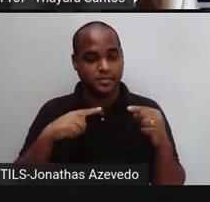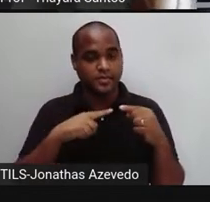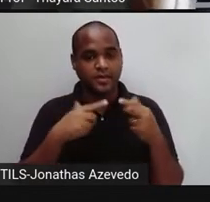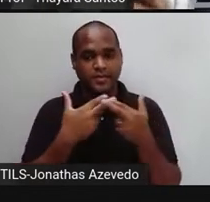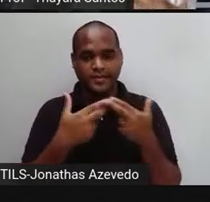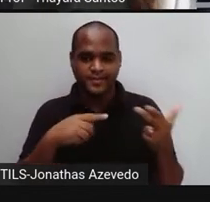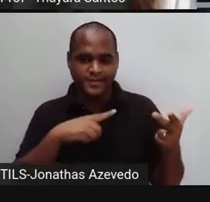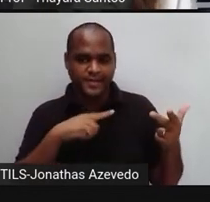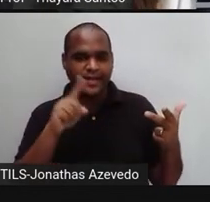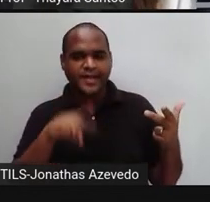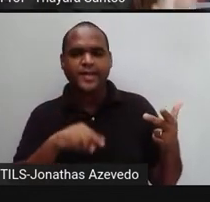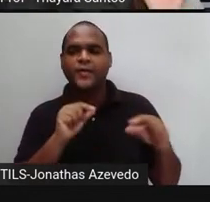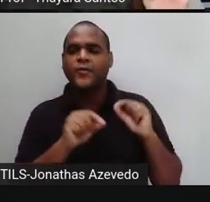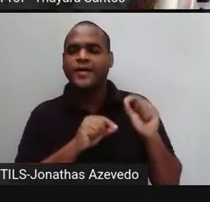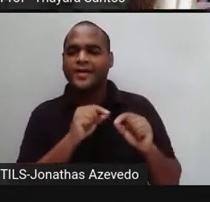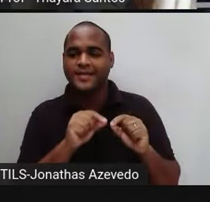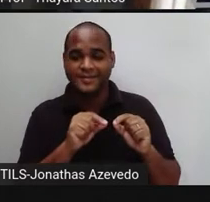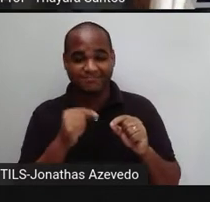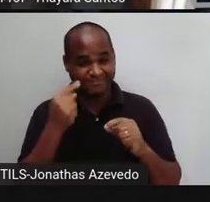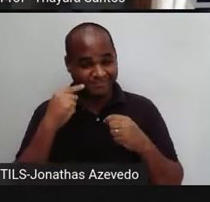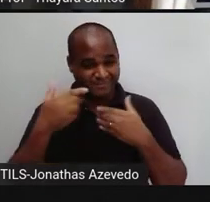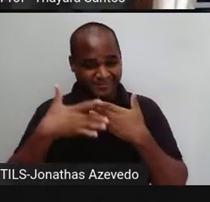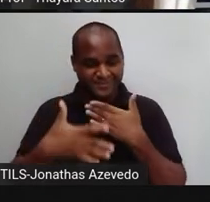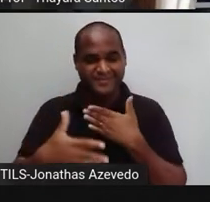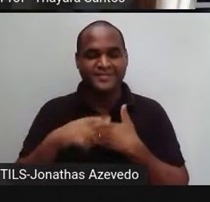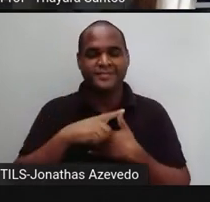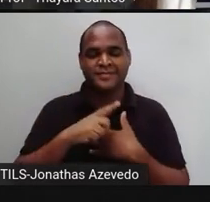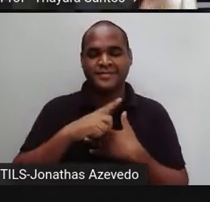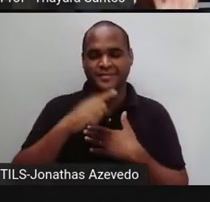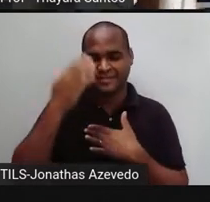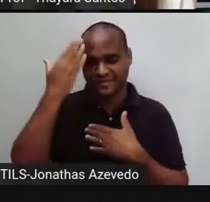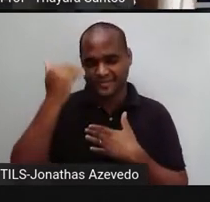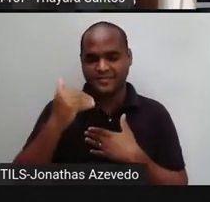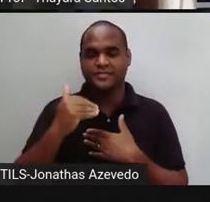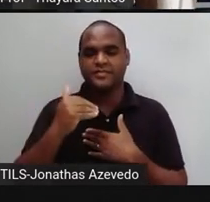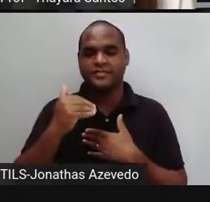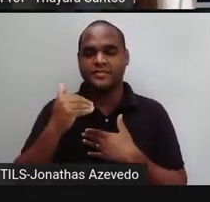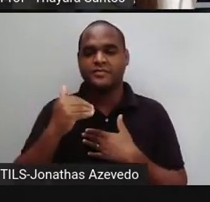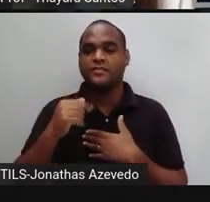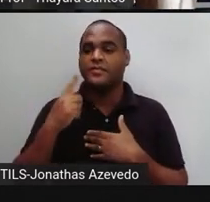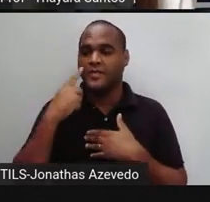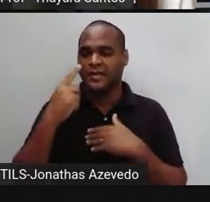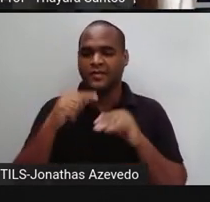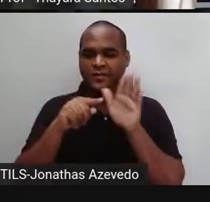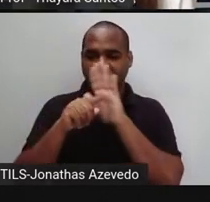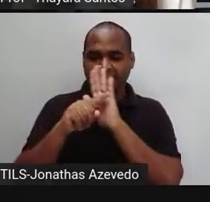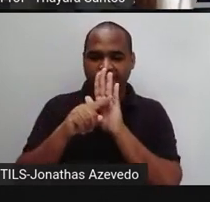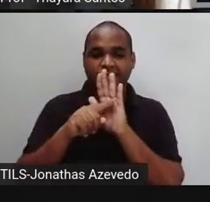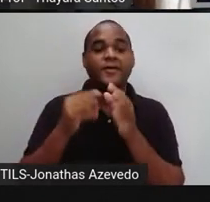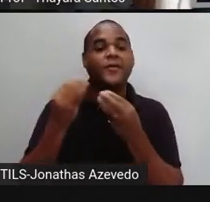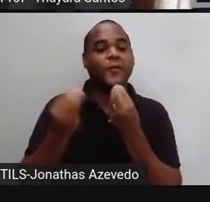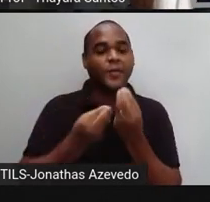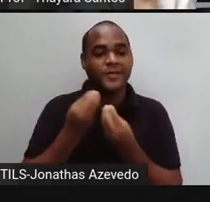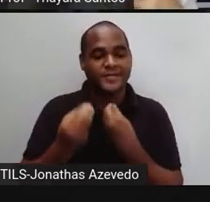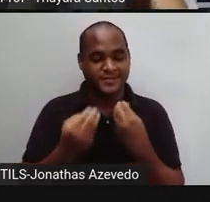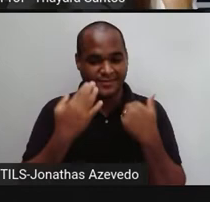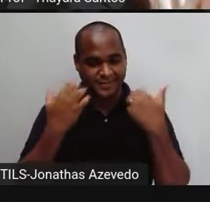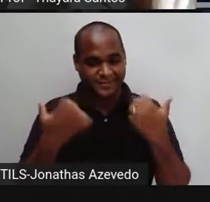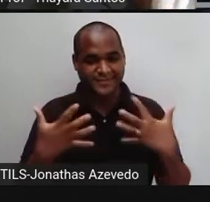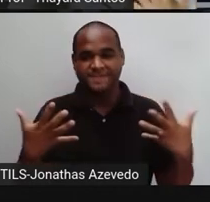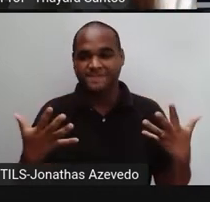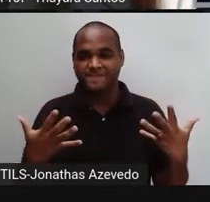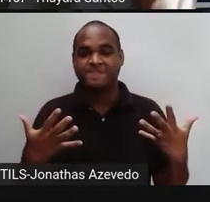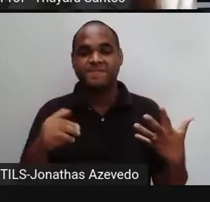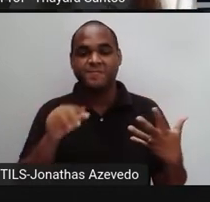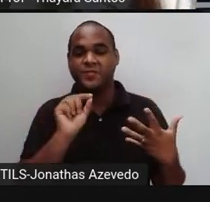sistema respiratório é, daqui a pouquinho a gente vai descobrir qual é. Então a gente tem nesse vídeo que eu coloquei para vocês, nessa animação, o sistema